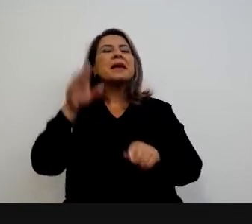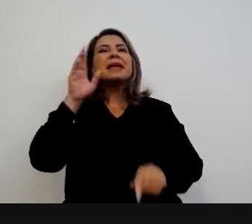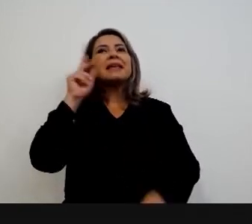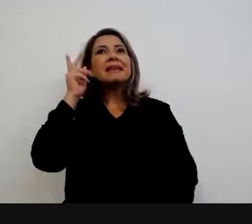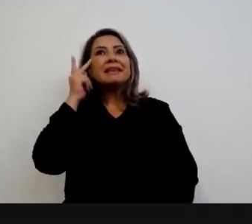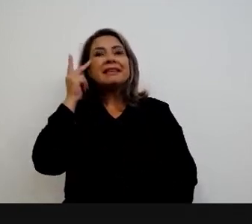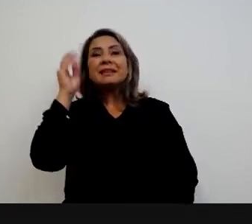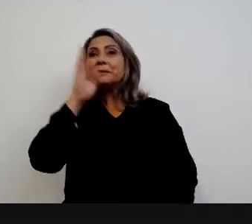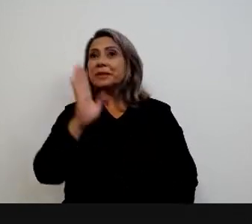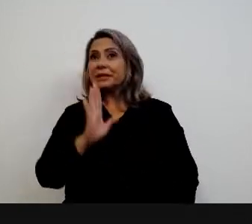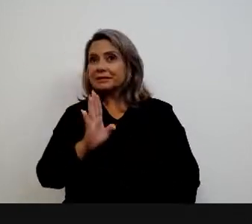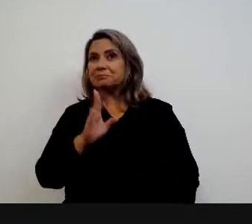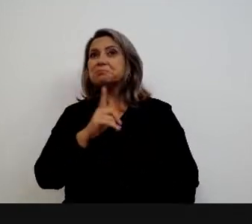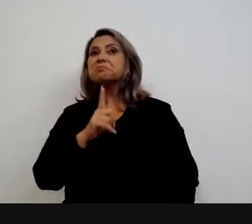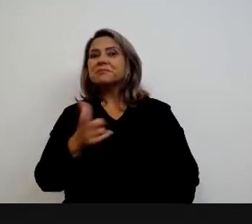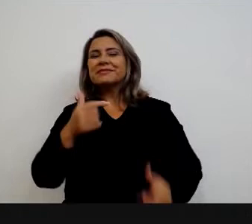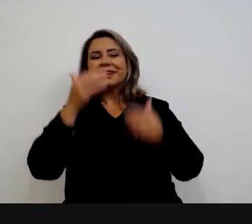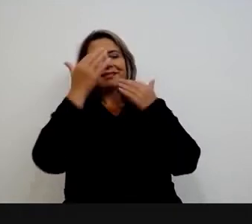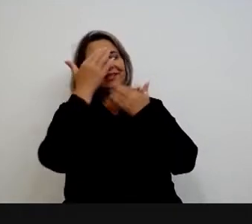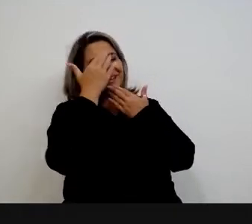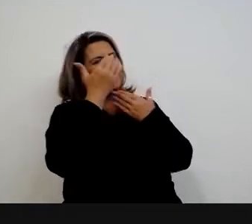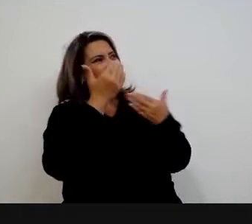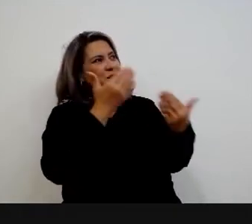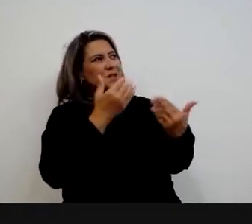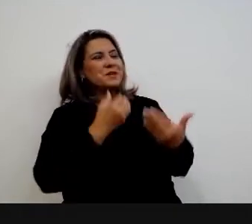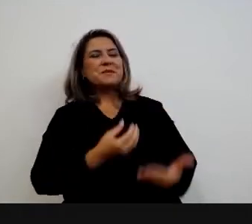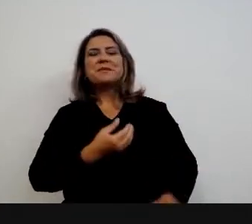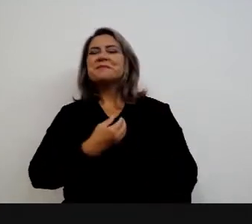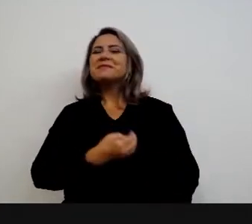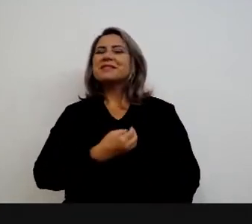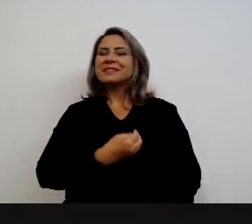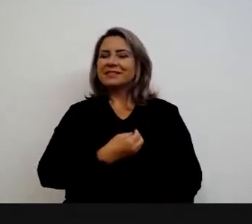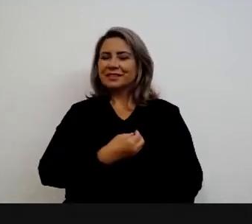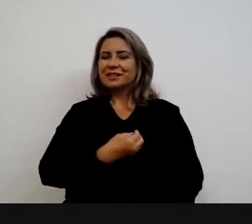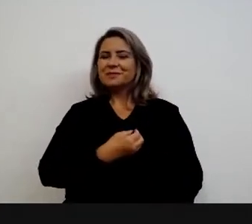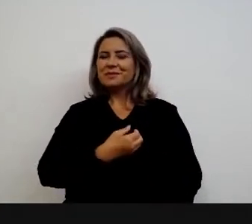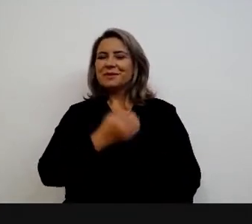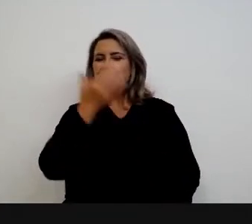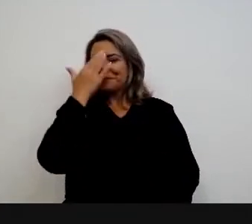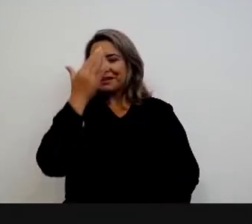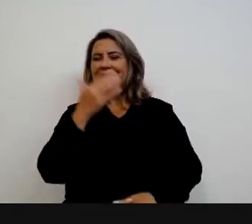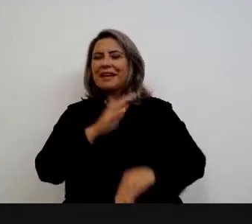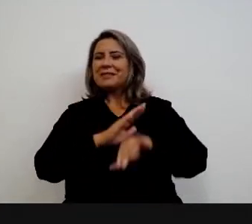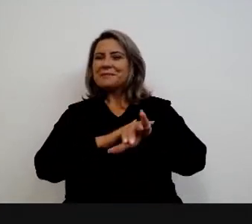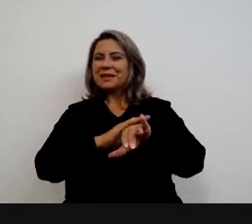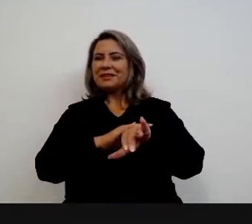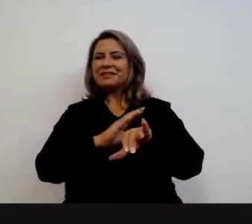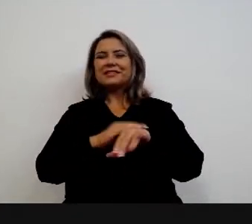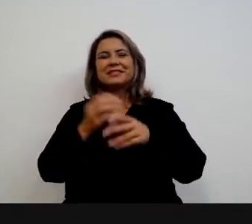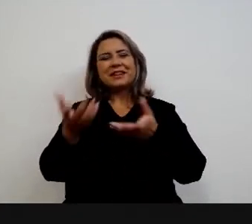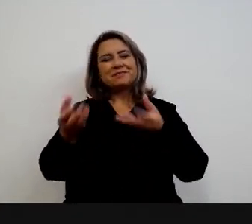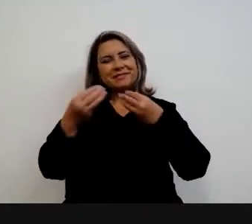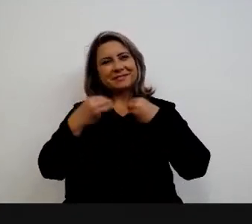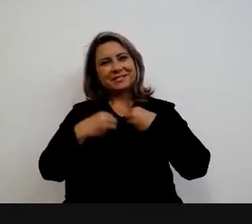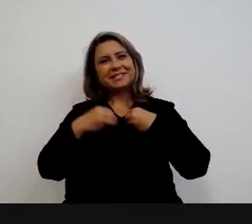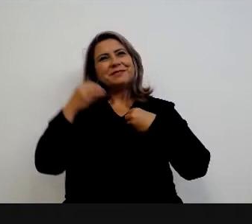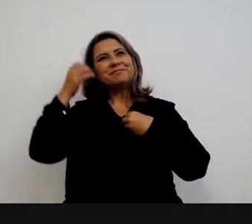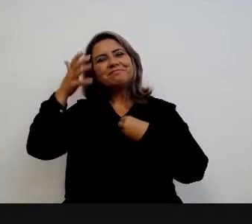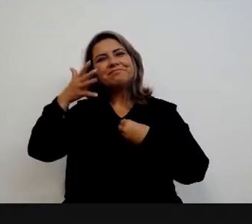Diogo, gostaria de imensamente agradecer a sua presença aqui, você dispor do seu tempo. Para nós, é uma